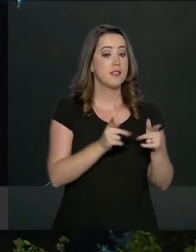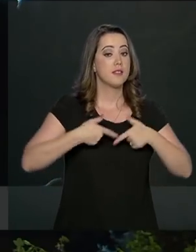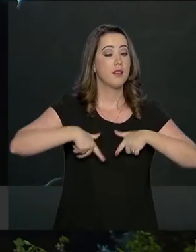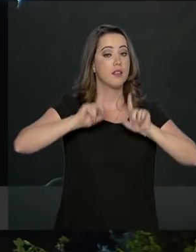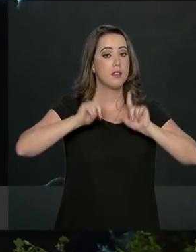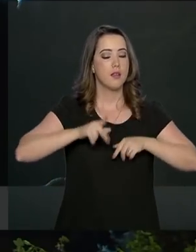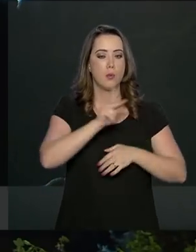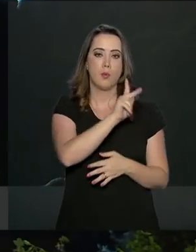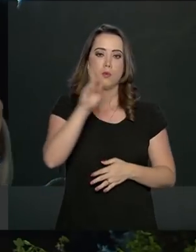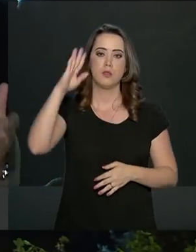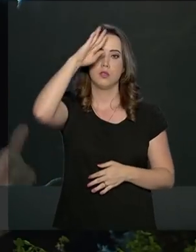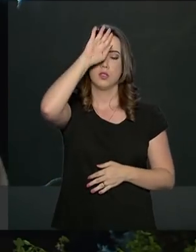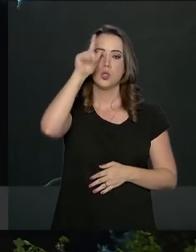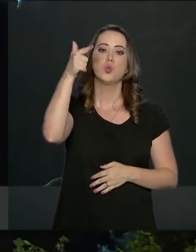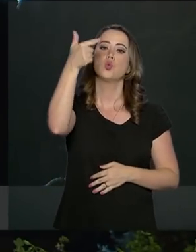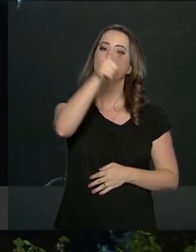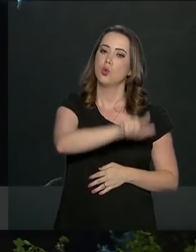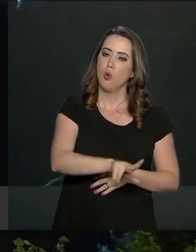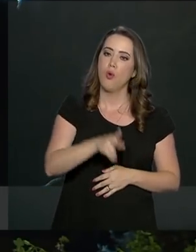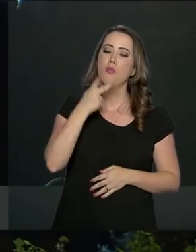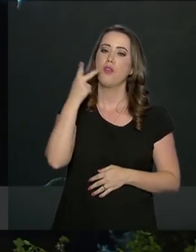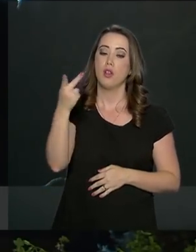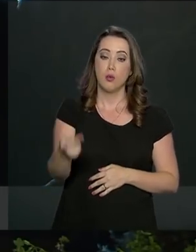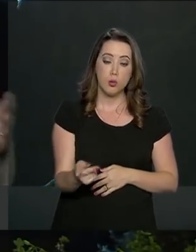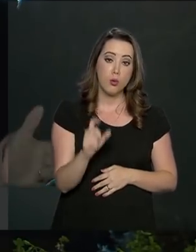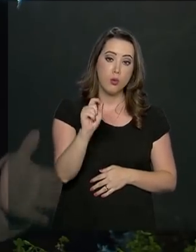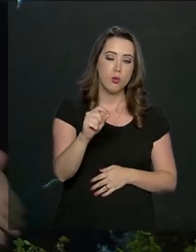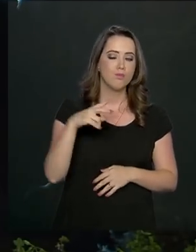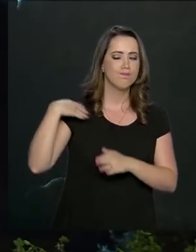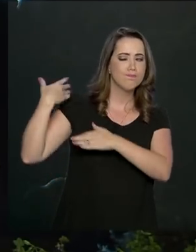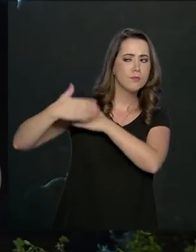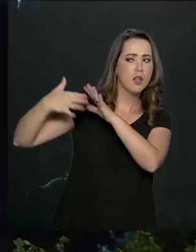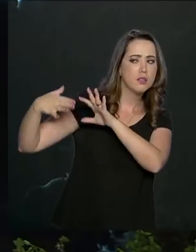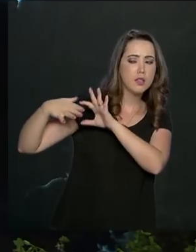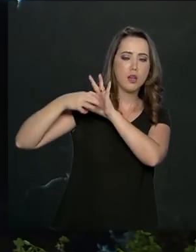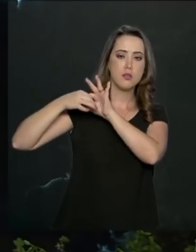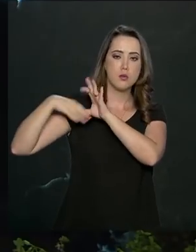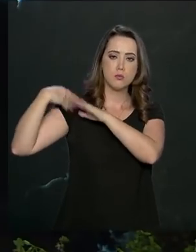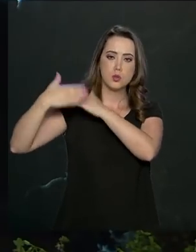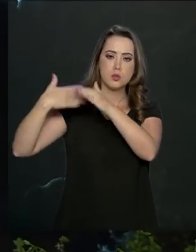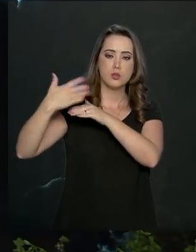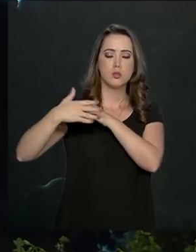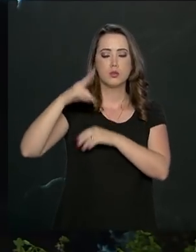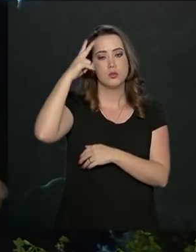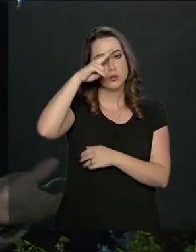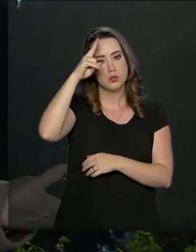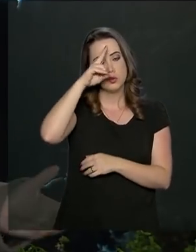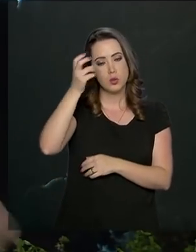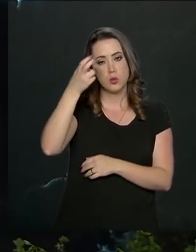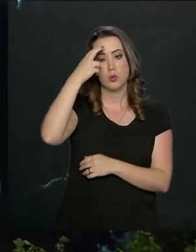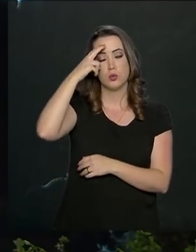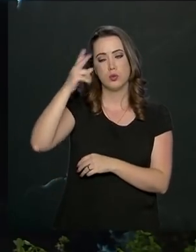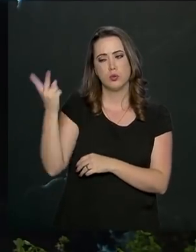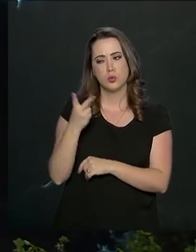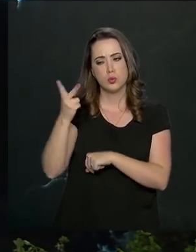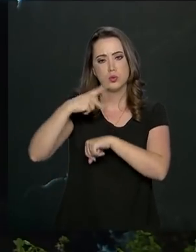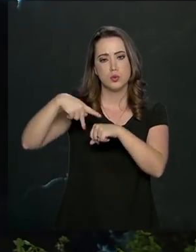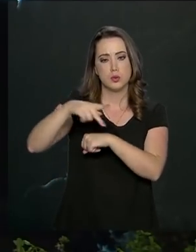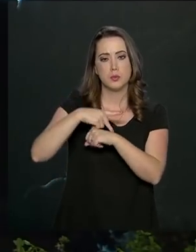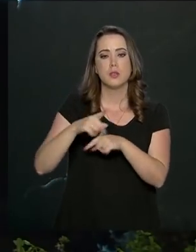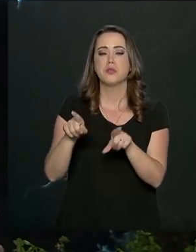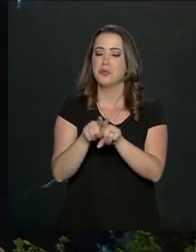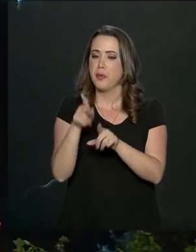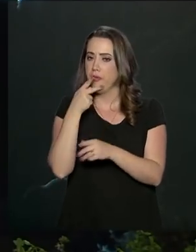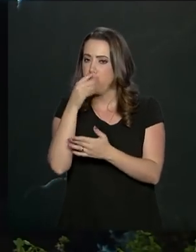Jair Bolsonaro, mais de uma vez, destacou as relações históricas e culturais entre os dois países, inclusive em relação à